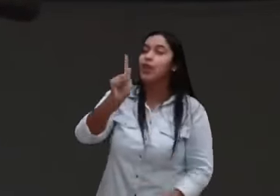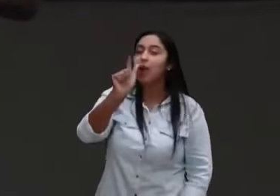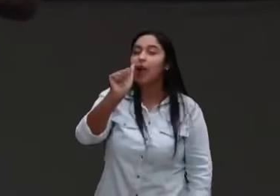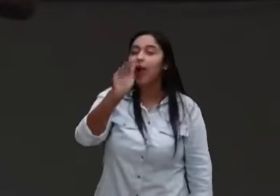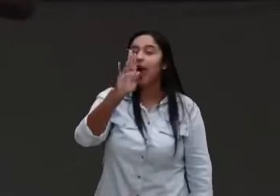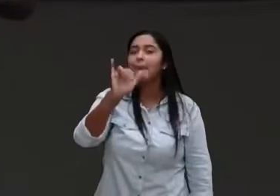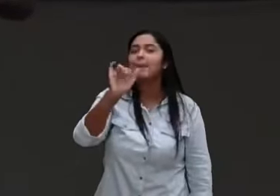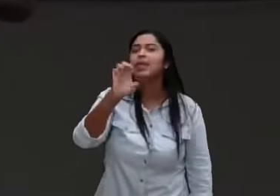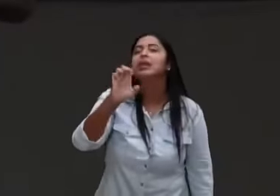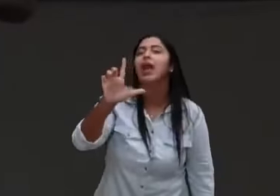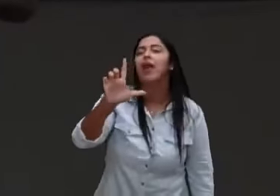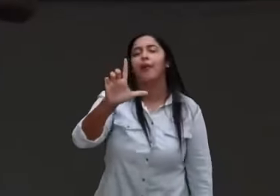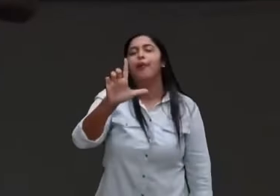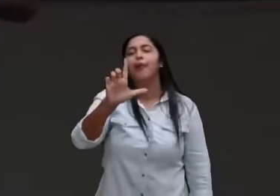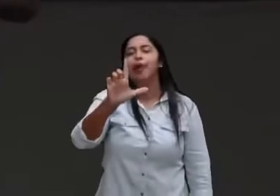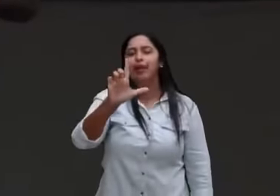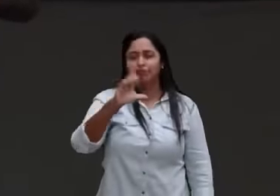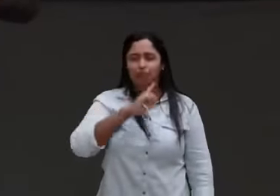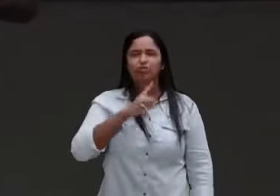ter que botar ele para dormir sentado,